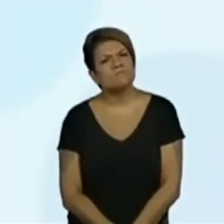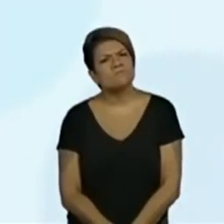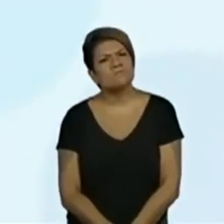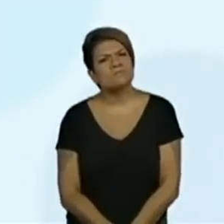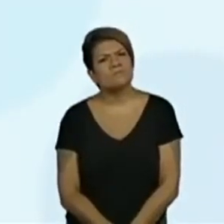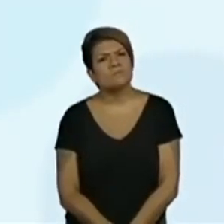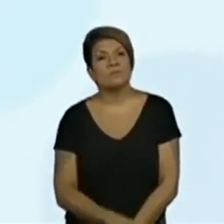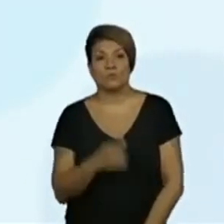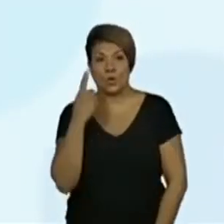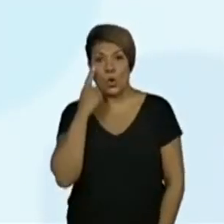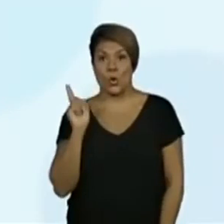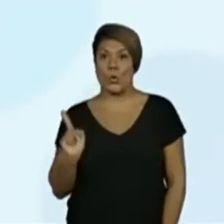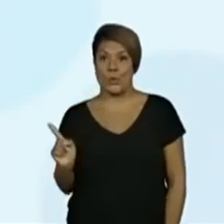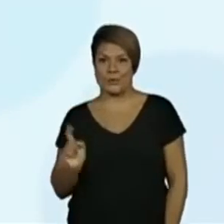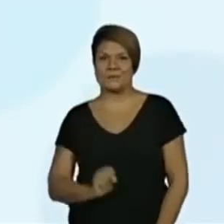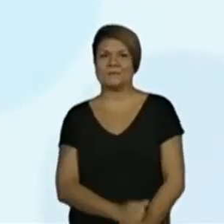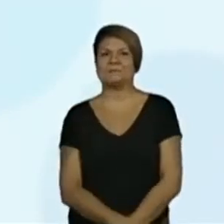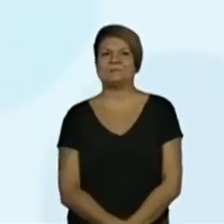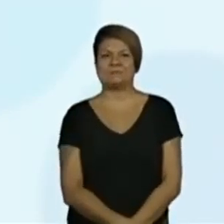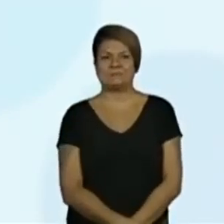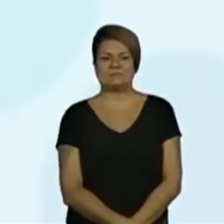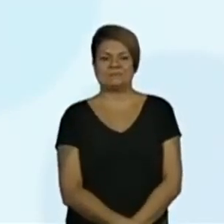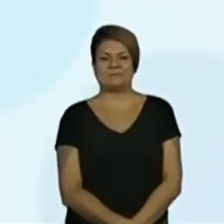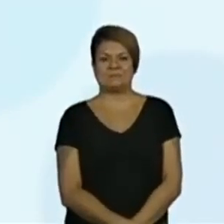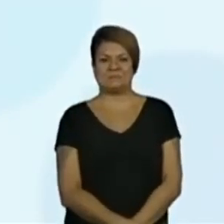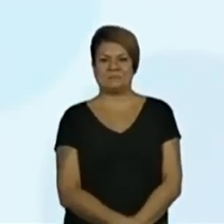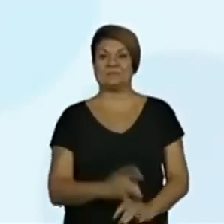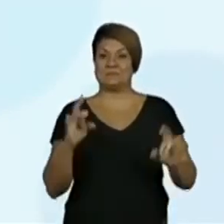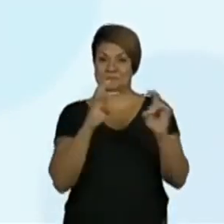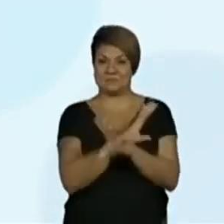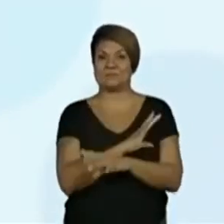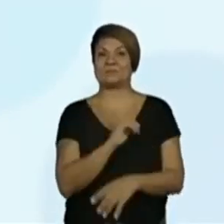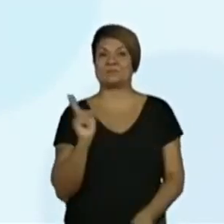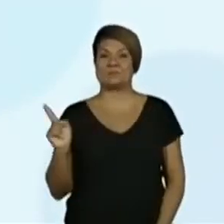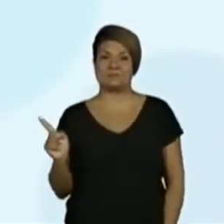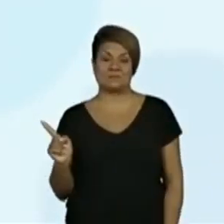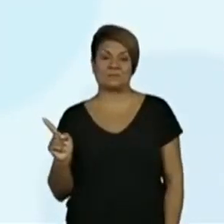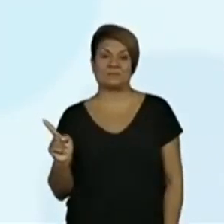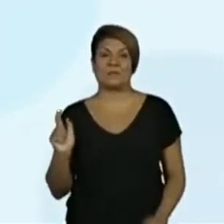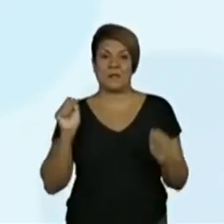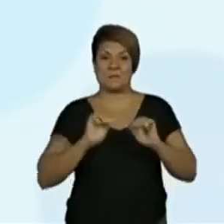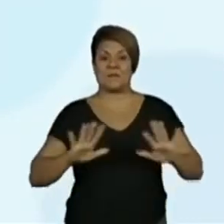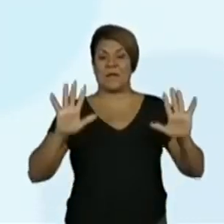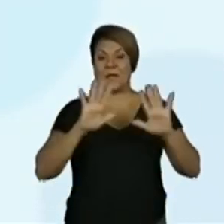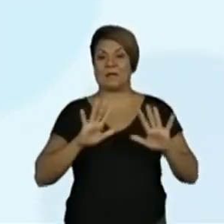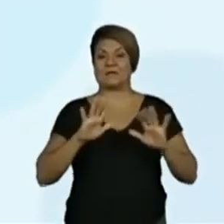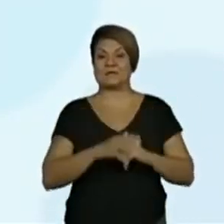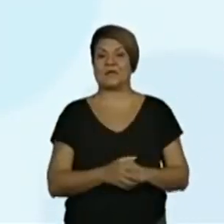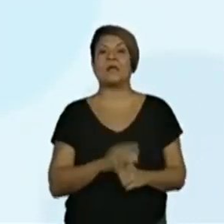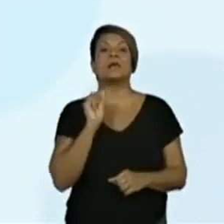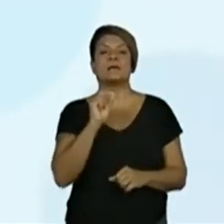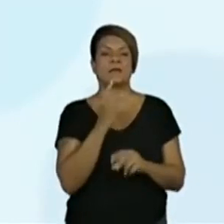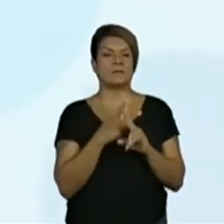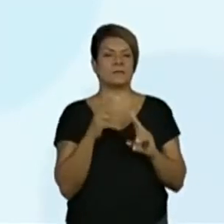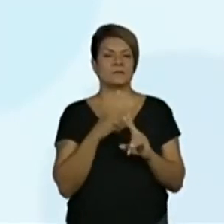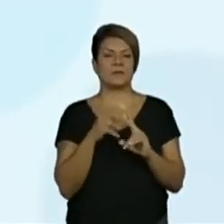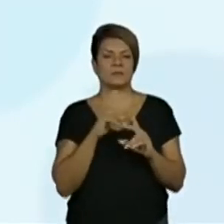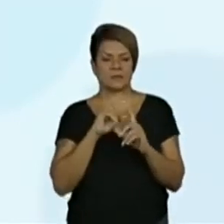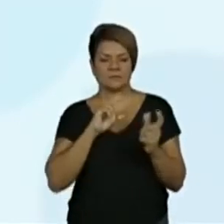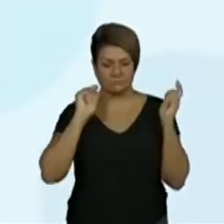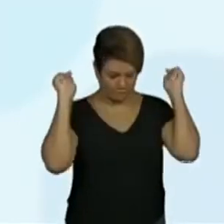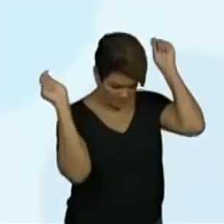Olha lá. Aí, a nossa complementação na imagem. Aparece o quê? Quem que está disfarçado aí?